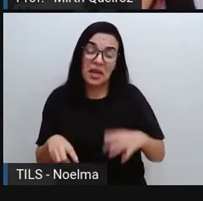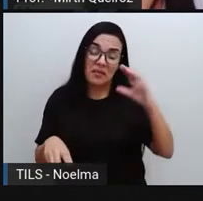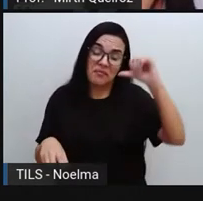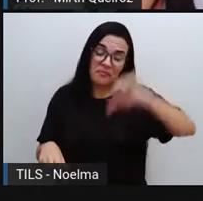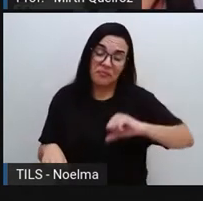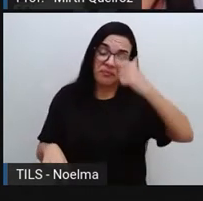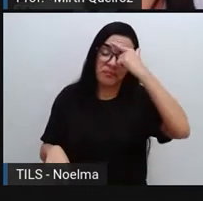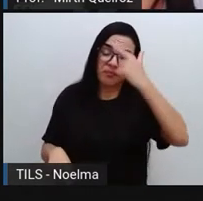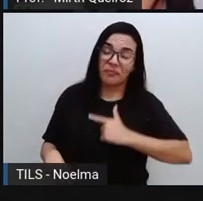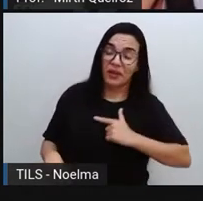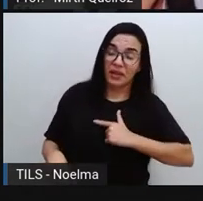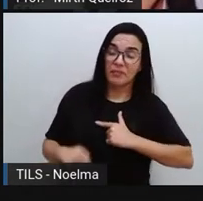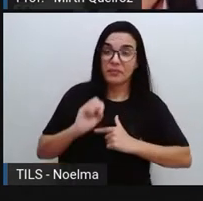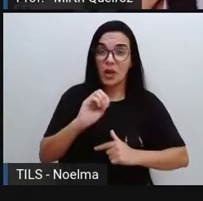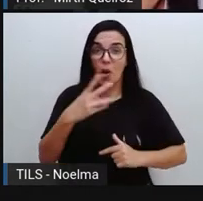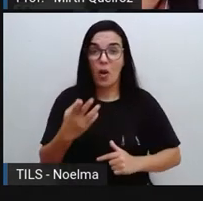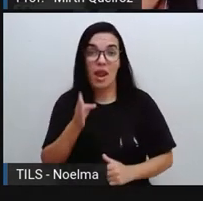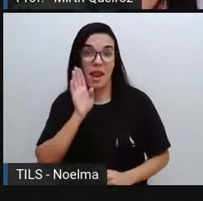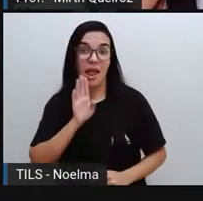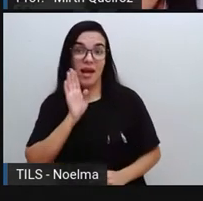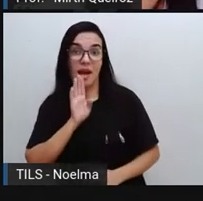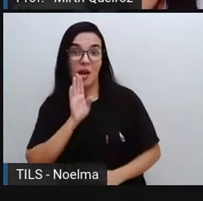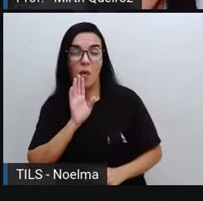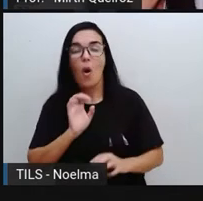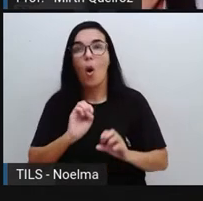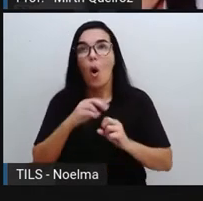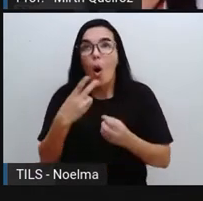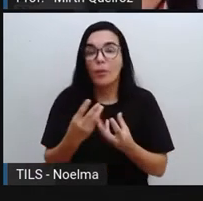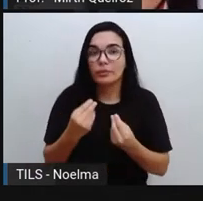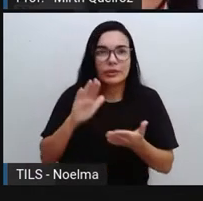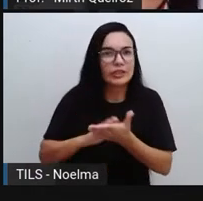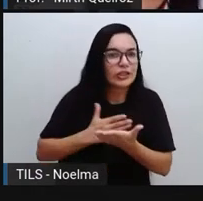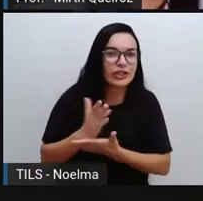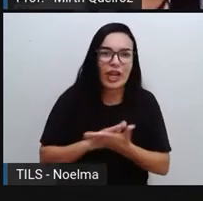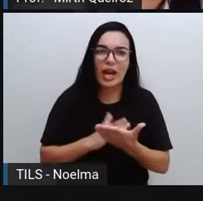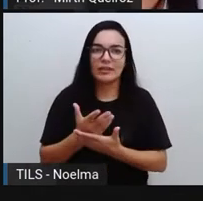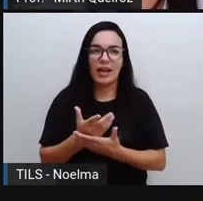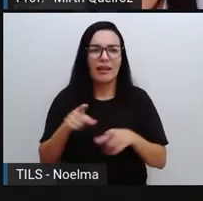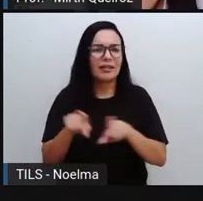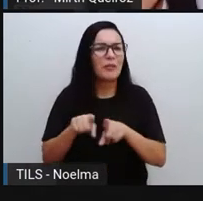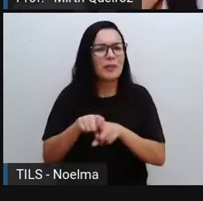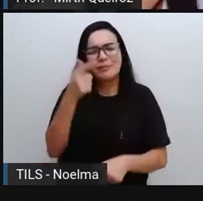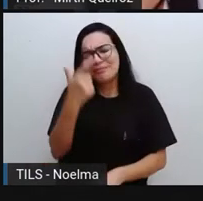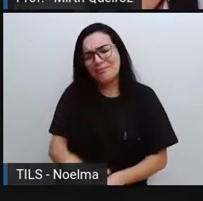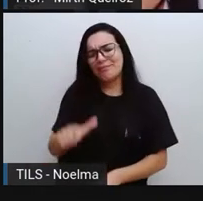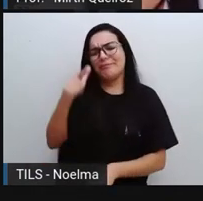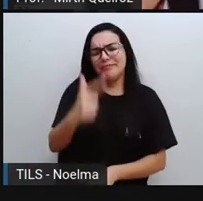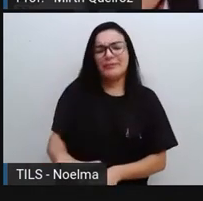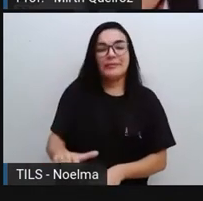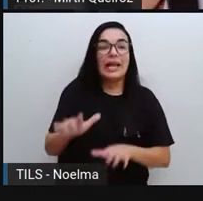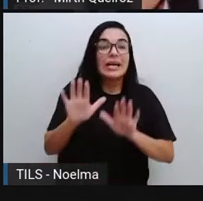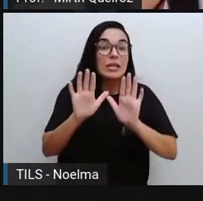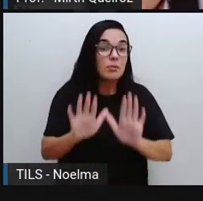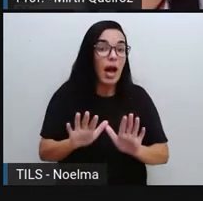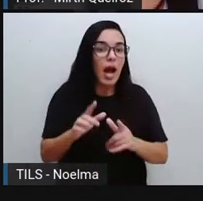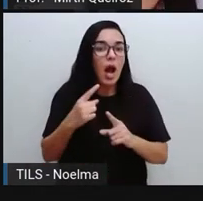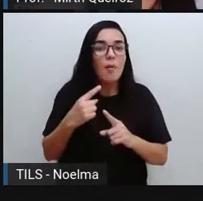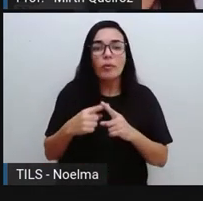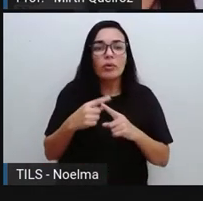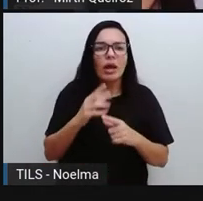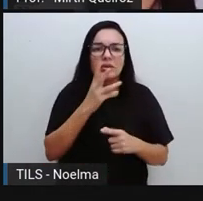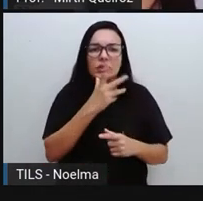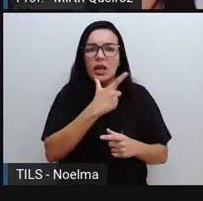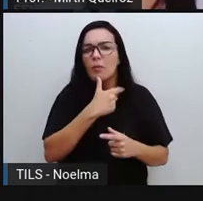ou muito legal, ou muito chata e repetitiva. Mas por que a gente demora tanto